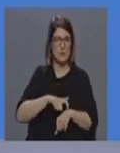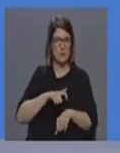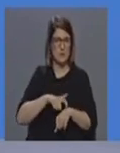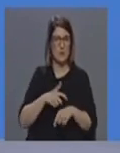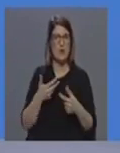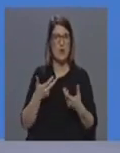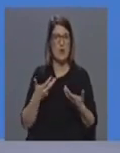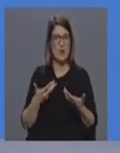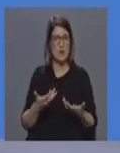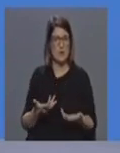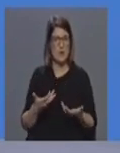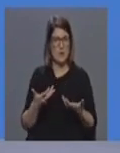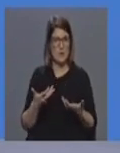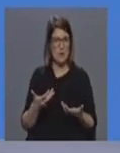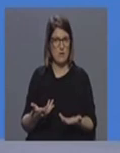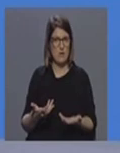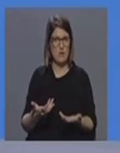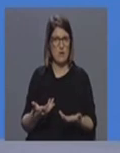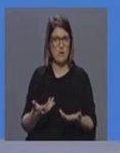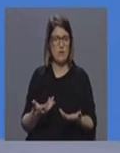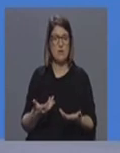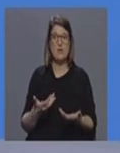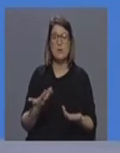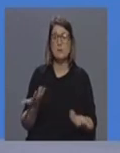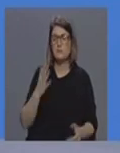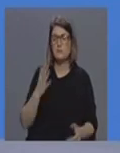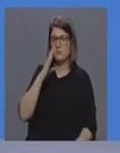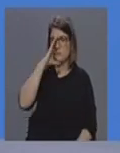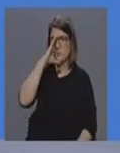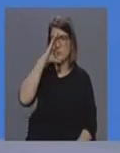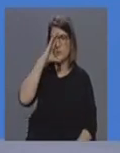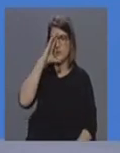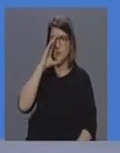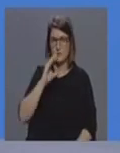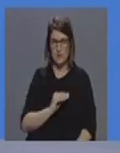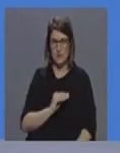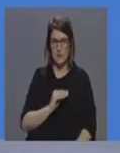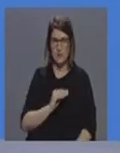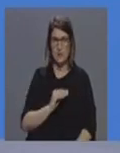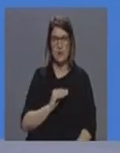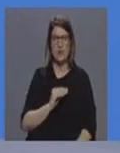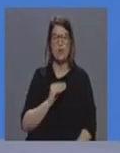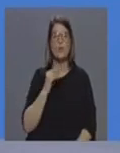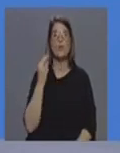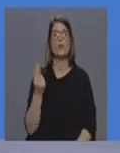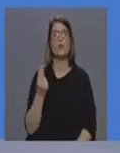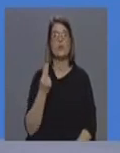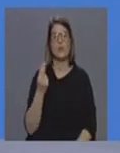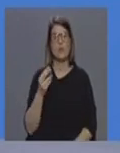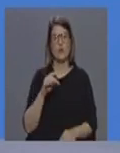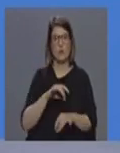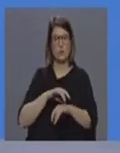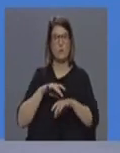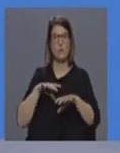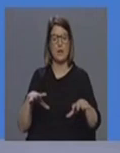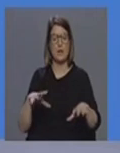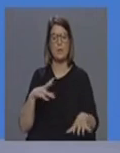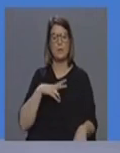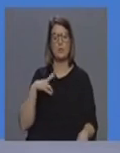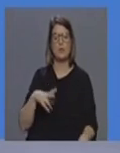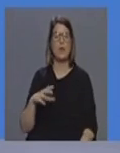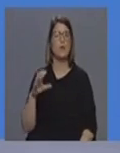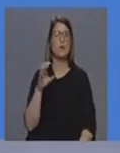não sei se as unidades hospitalares em Portugal continental